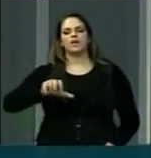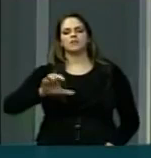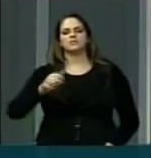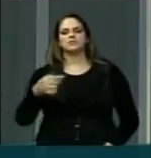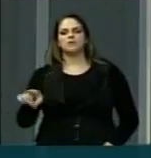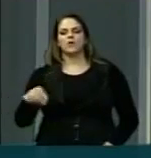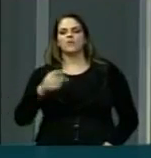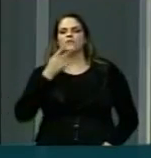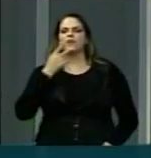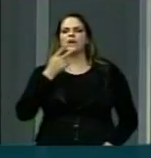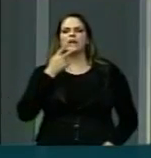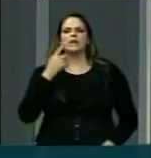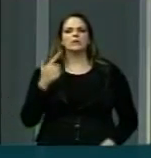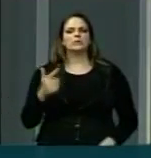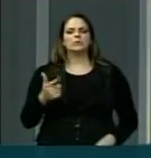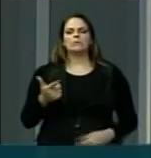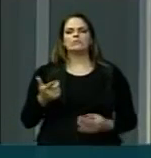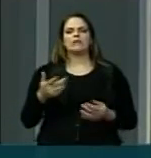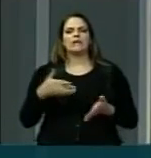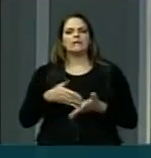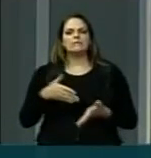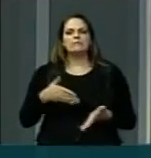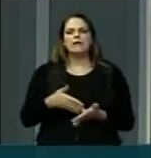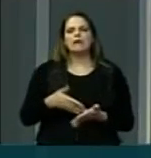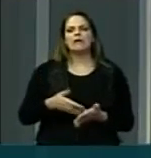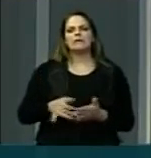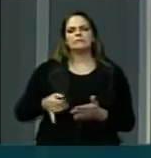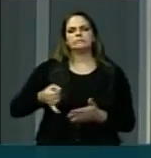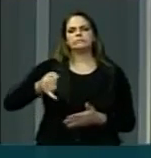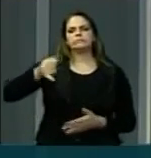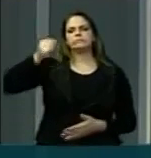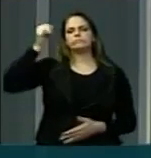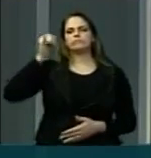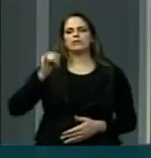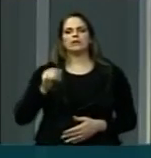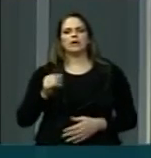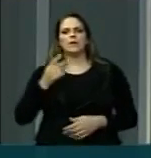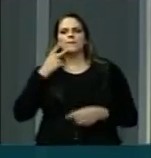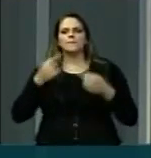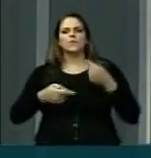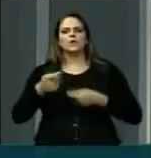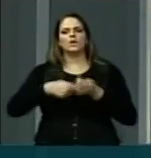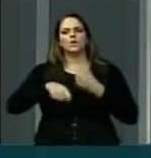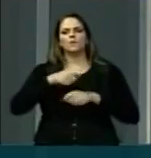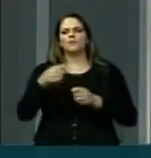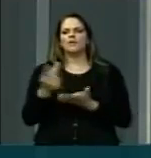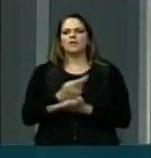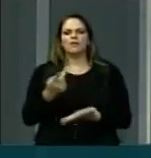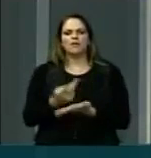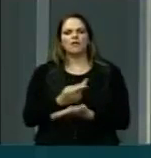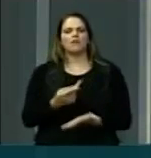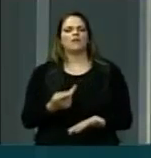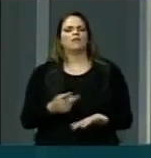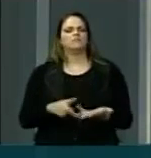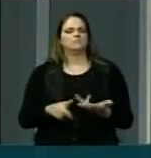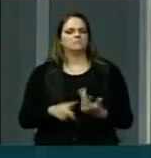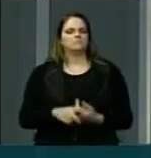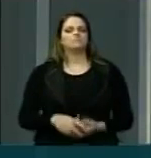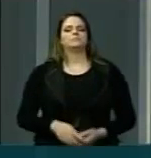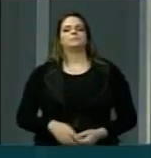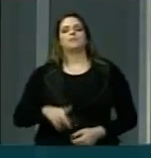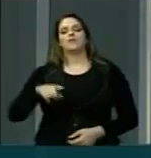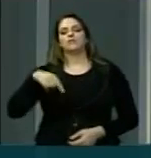inflação estava descontrolada, que a política econômica do país estava errada e equivocada. Depois,